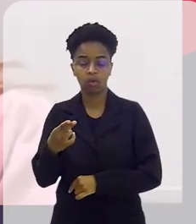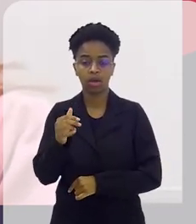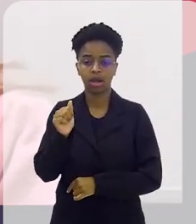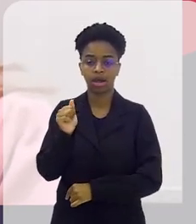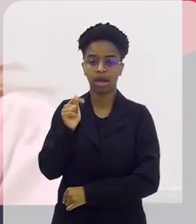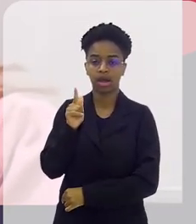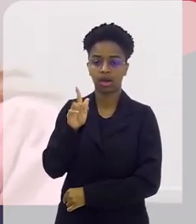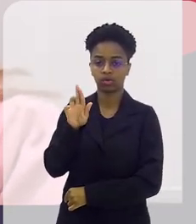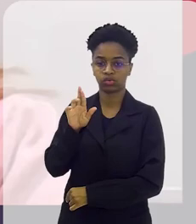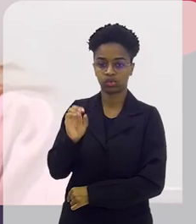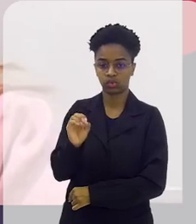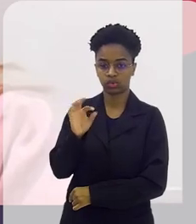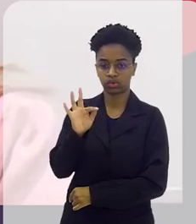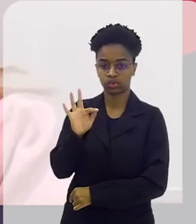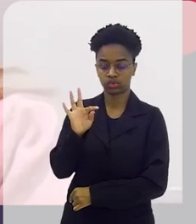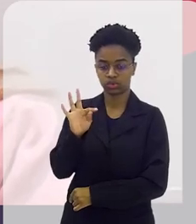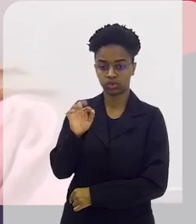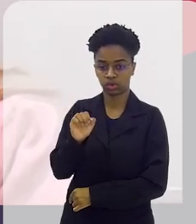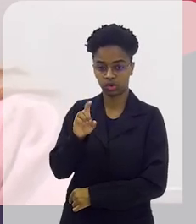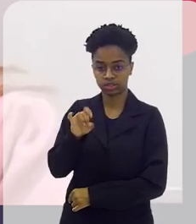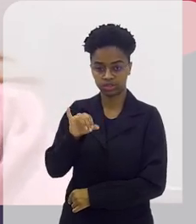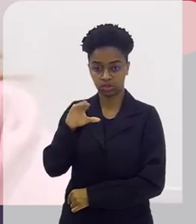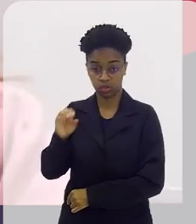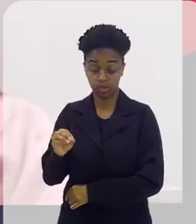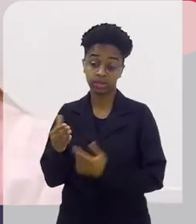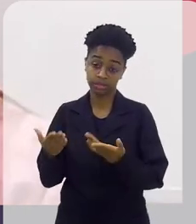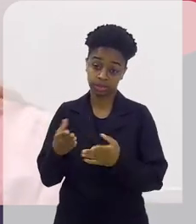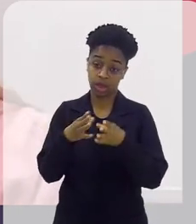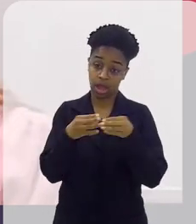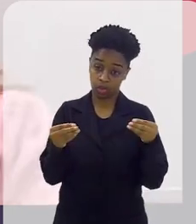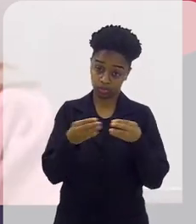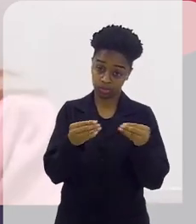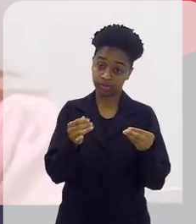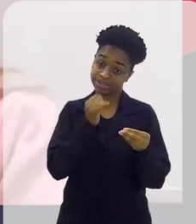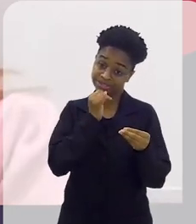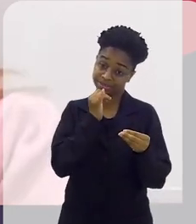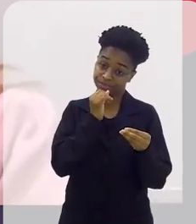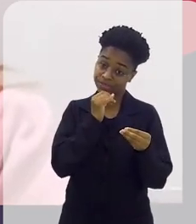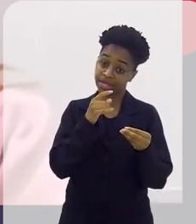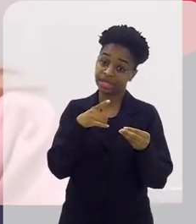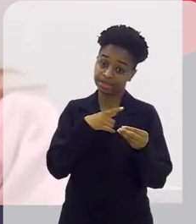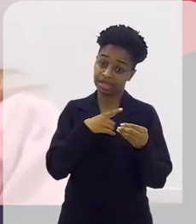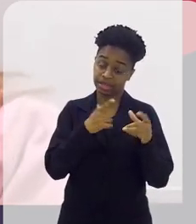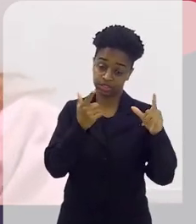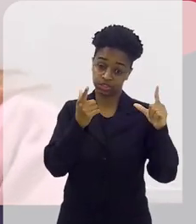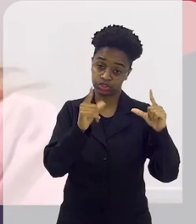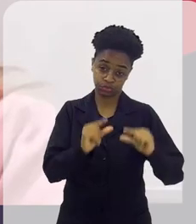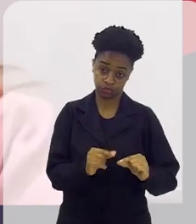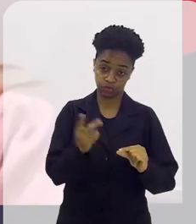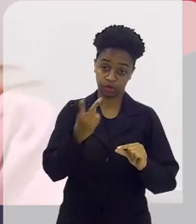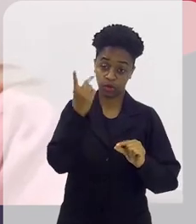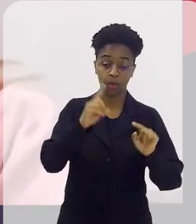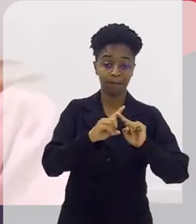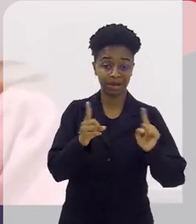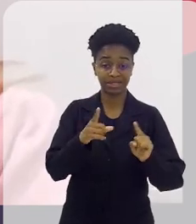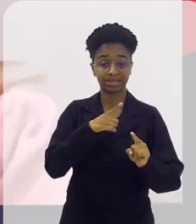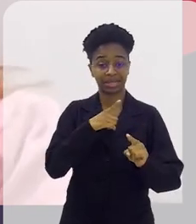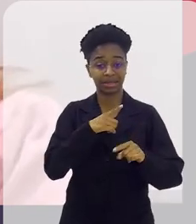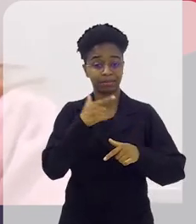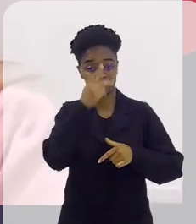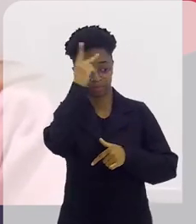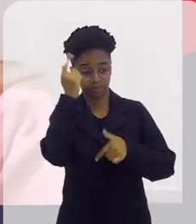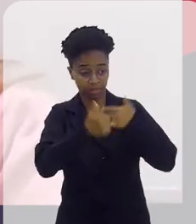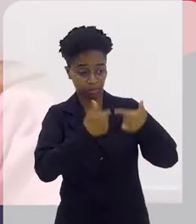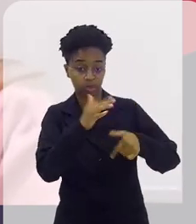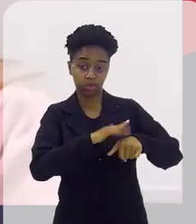agrotóxico, por exemplo, a produção de algodão. O que vai baratear o processo, mas a que custa? A gente tem trabalhadores doentes, a gente tem